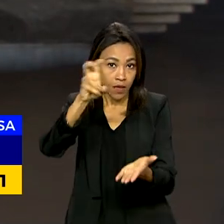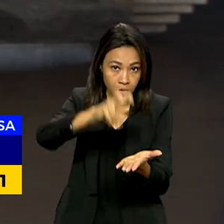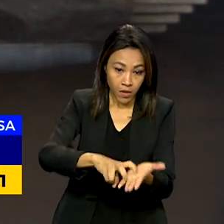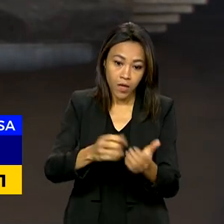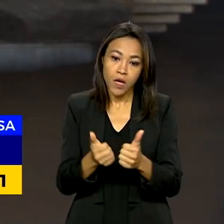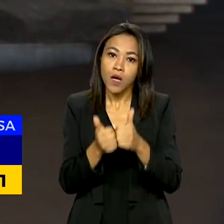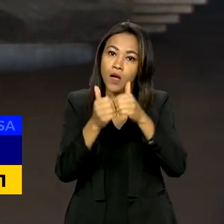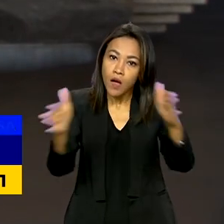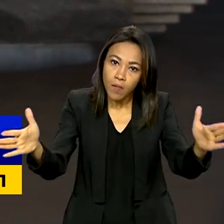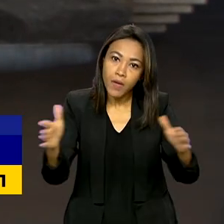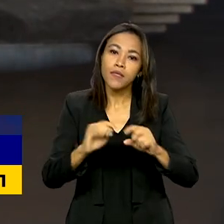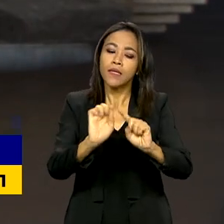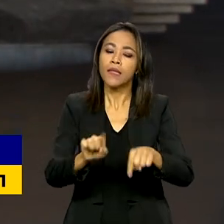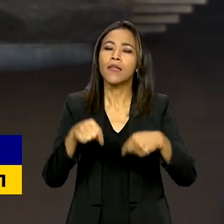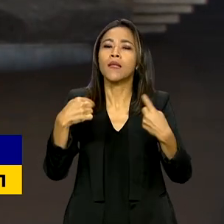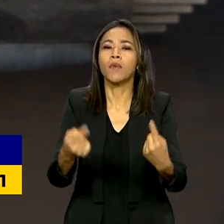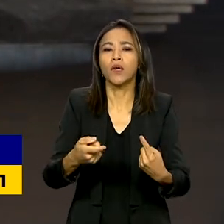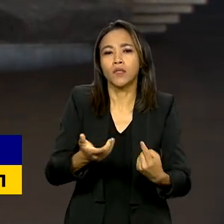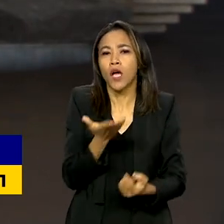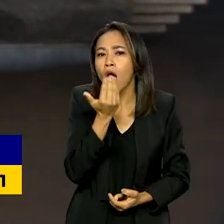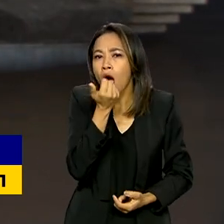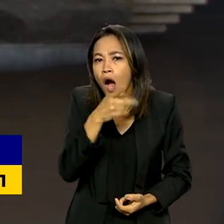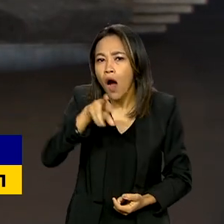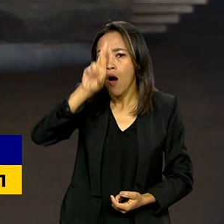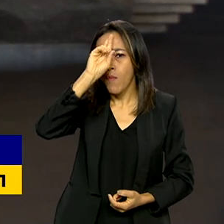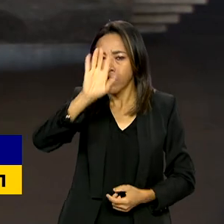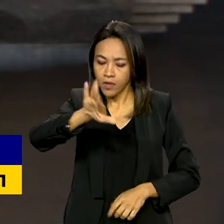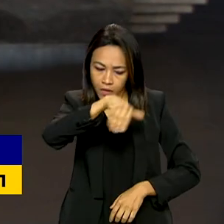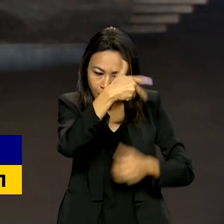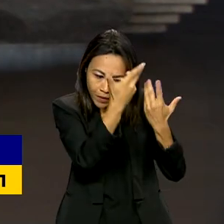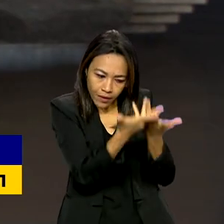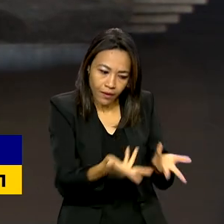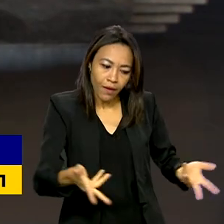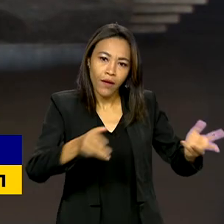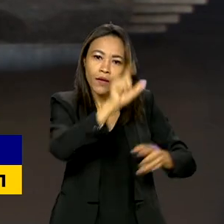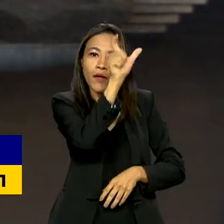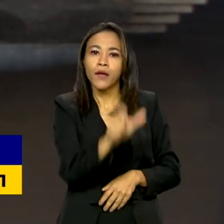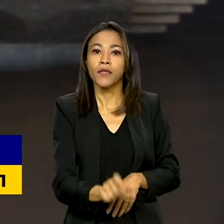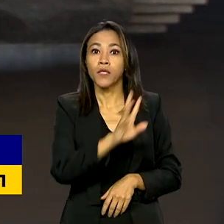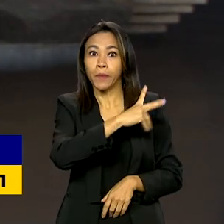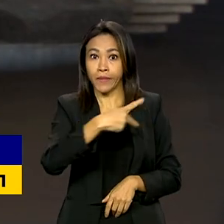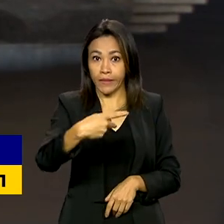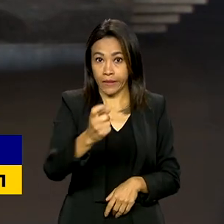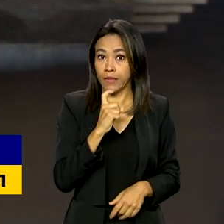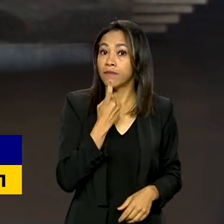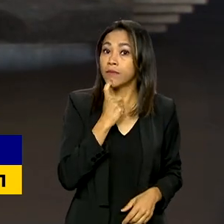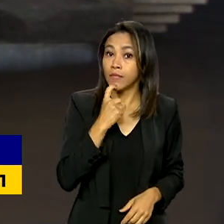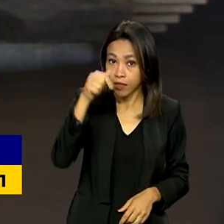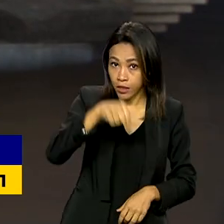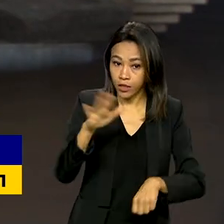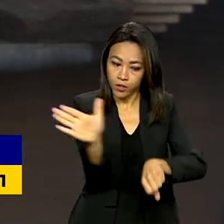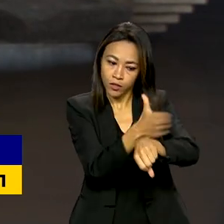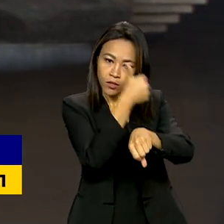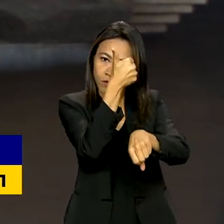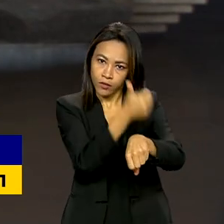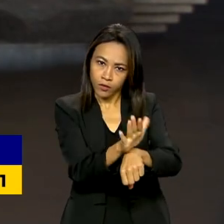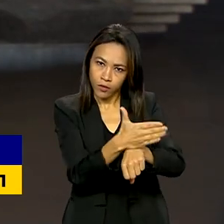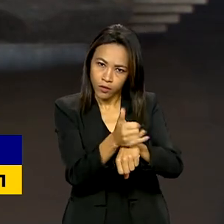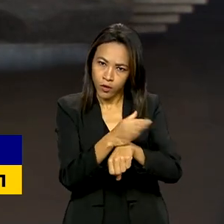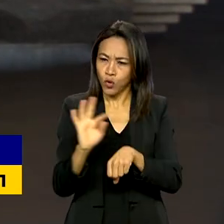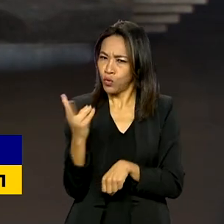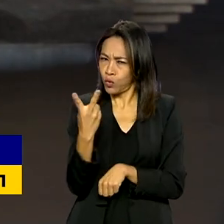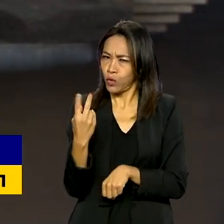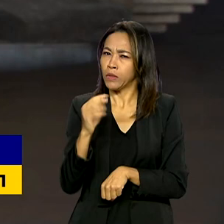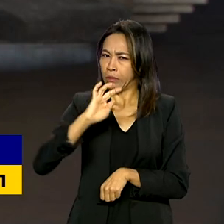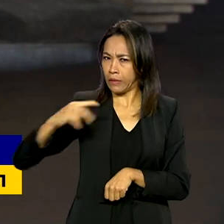seguido de um almoço oferecido em homenagem a um finlandês aqui mesmo no Palácio do Itamaraty. Os presidentes devem conversar